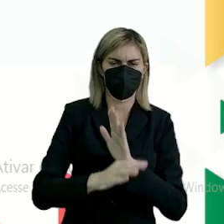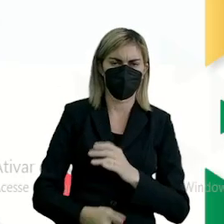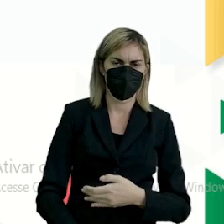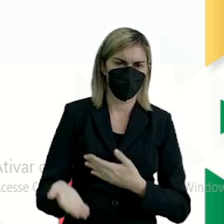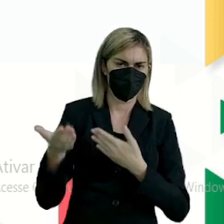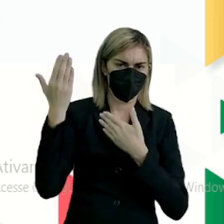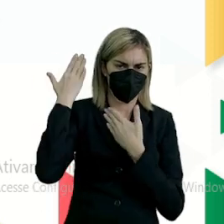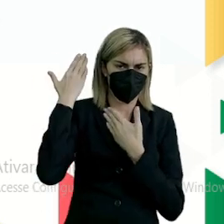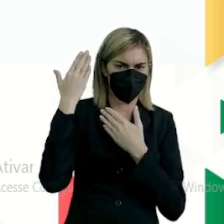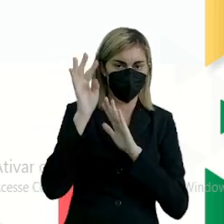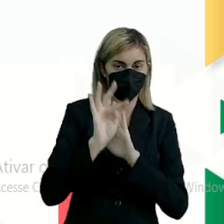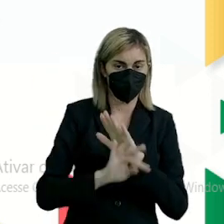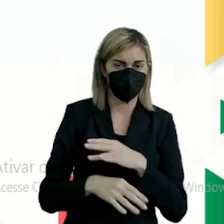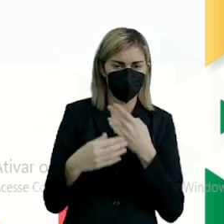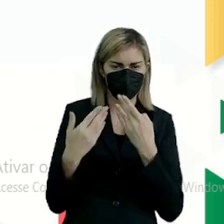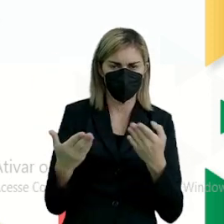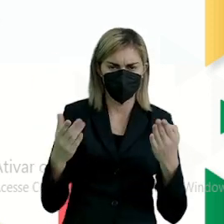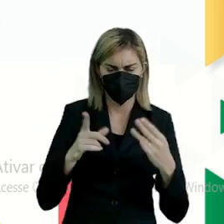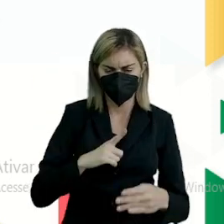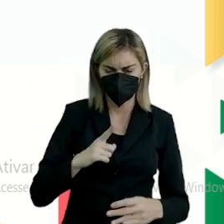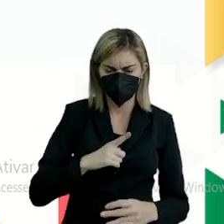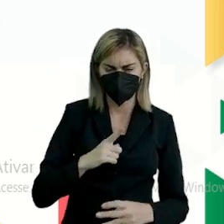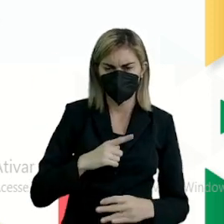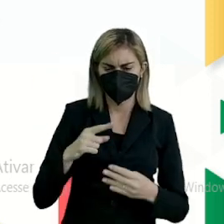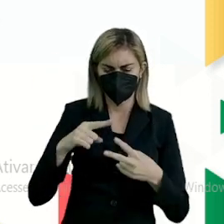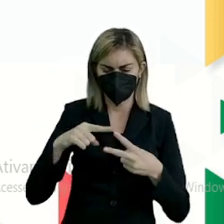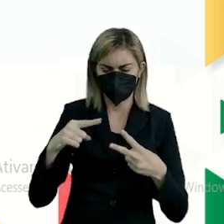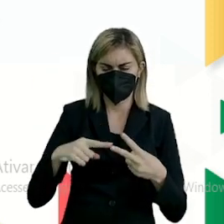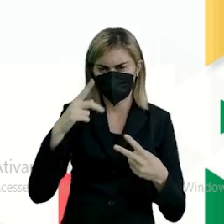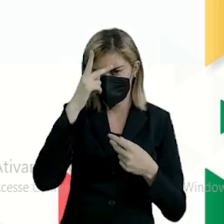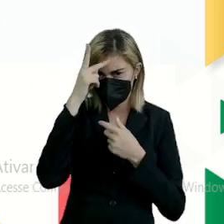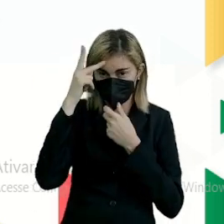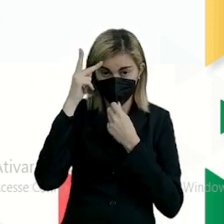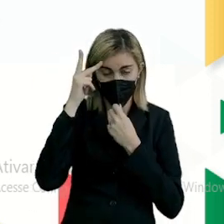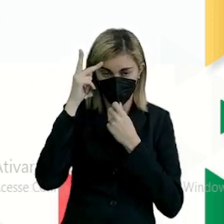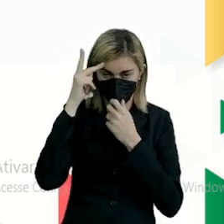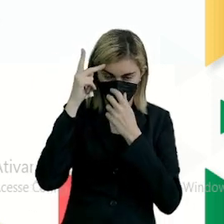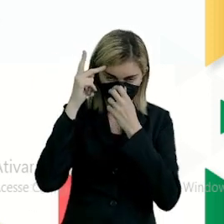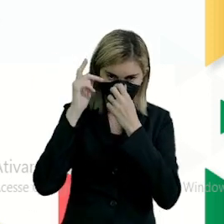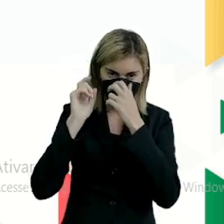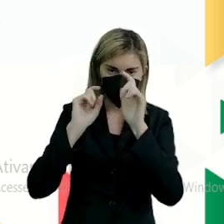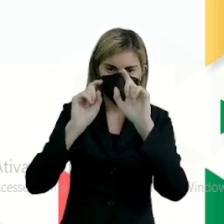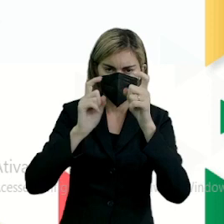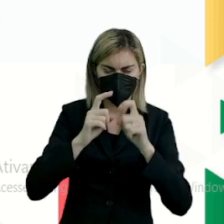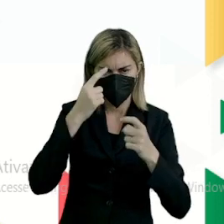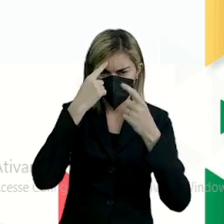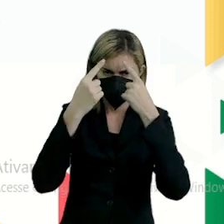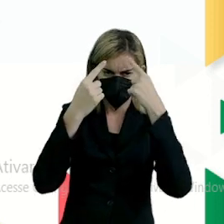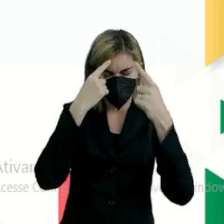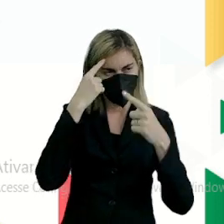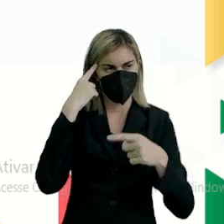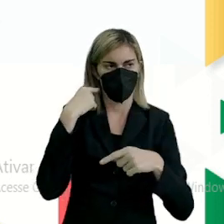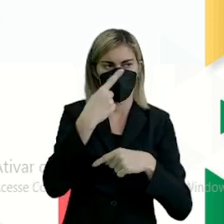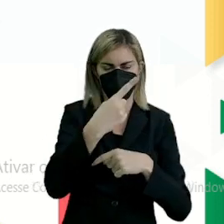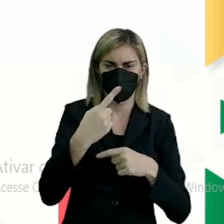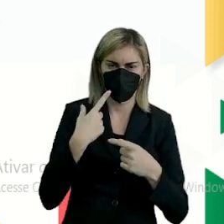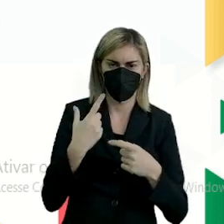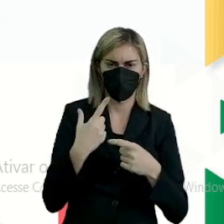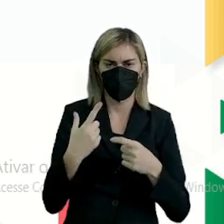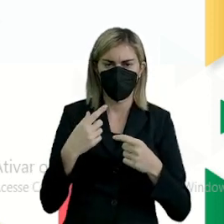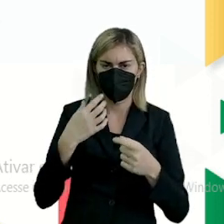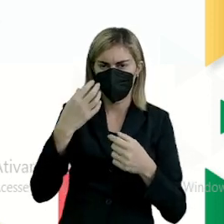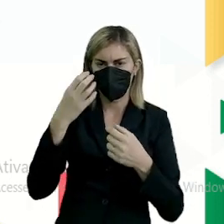comigo? Olhem só. Aqui nós temos o que? Duas pessoas que estão trocando ideias aí. Uma está querendo